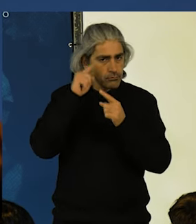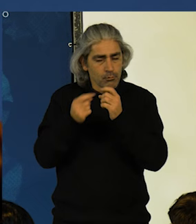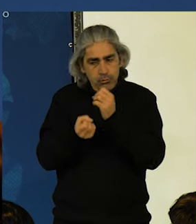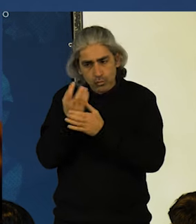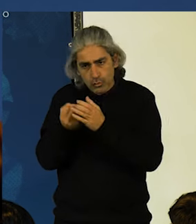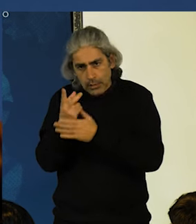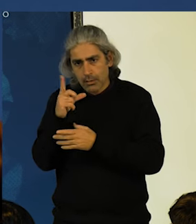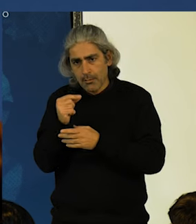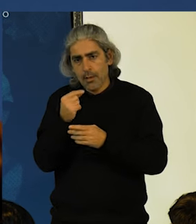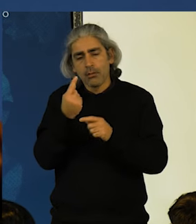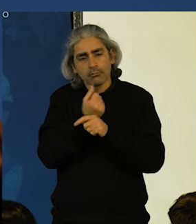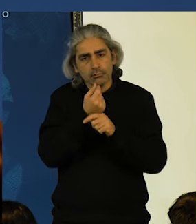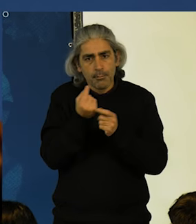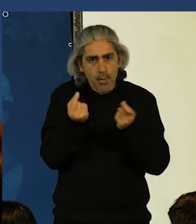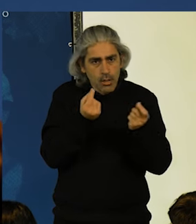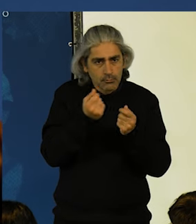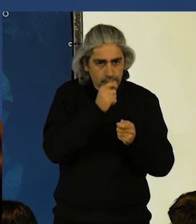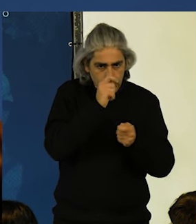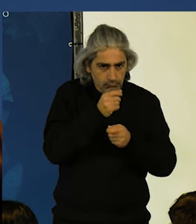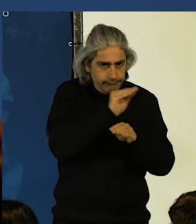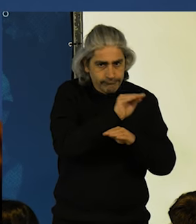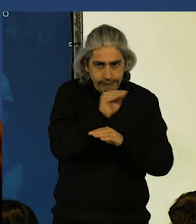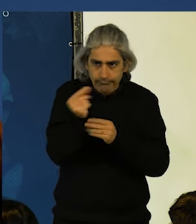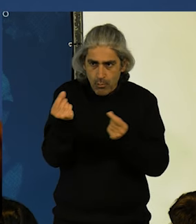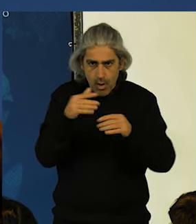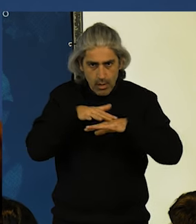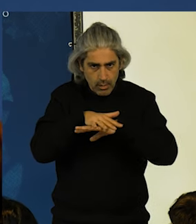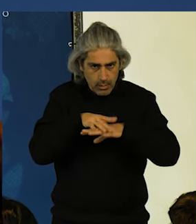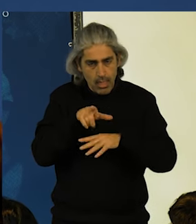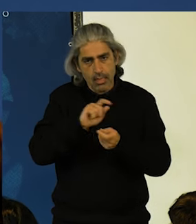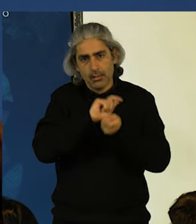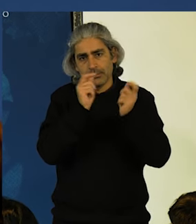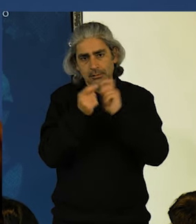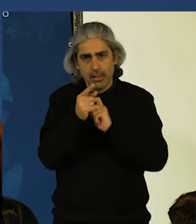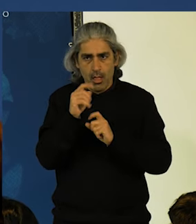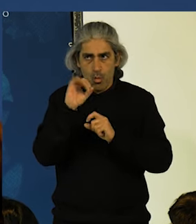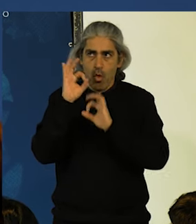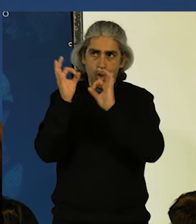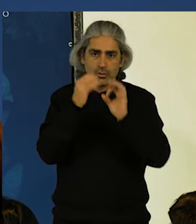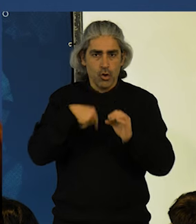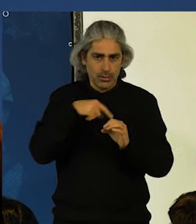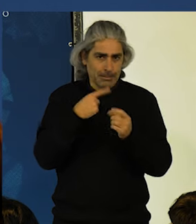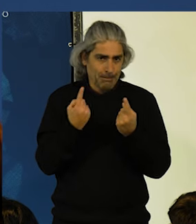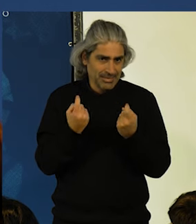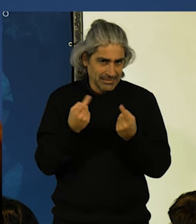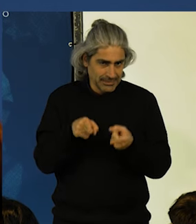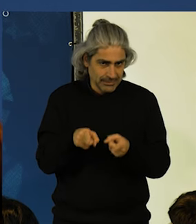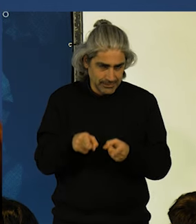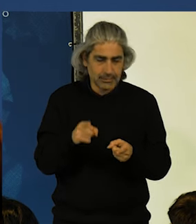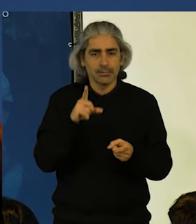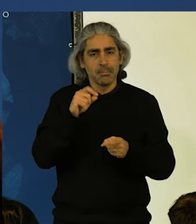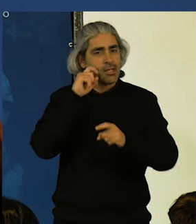e para o consumo de bens alimentares de proximidade. Também isso é a transição ecológica de que precisamos. E exigimos ainda,